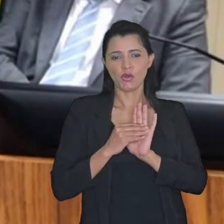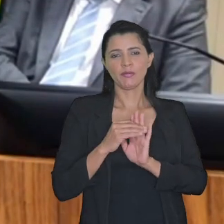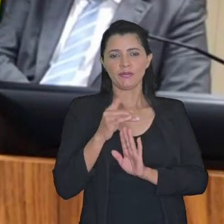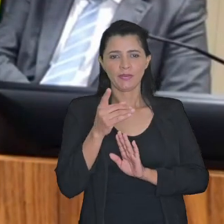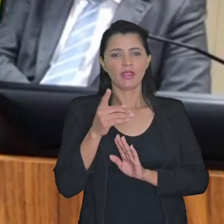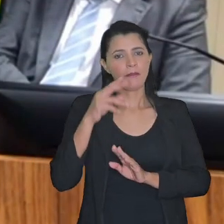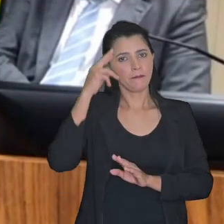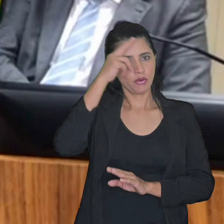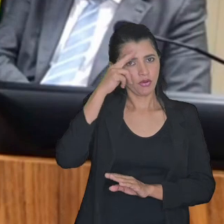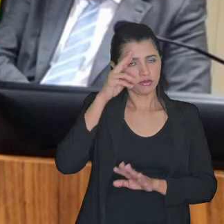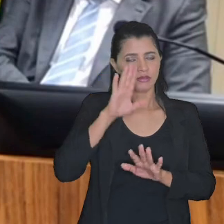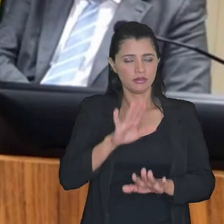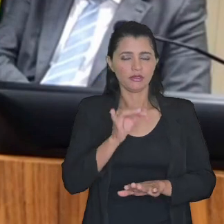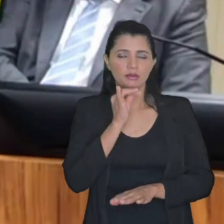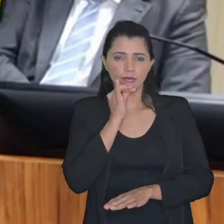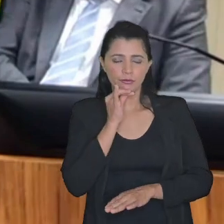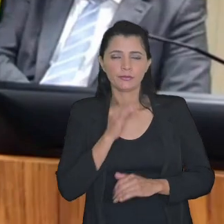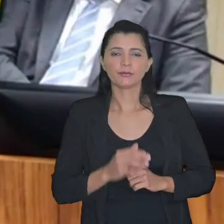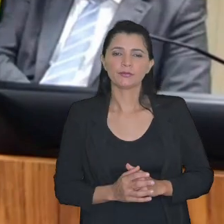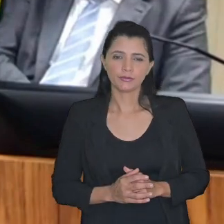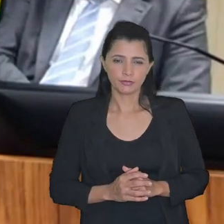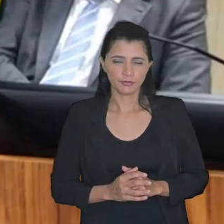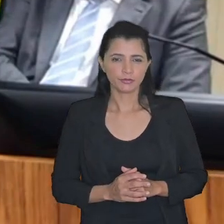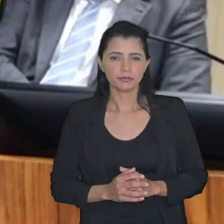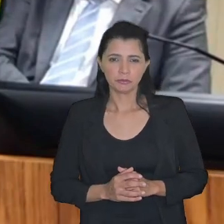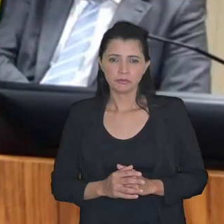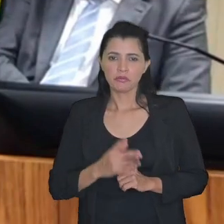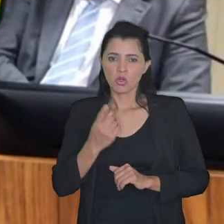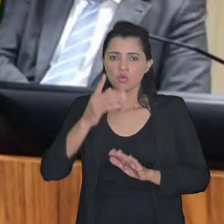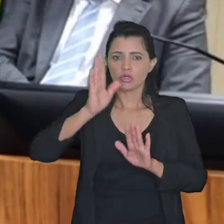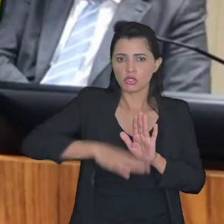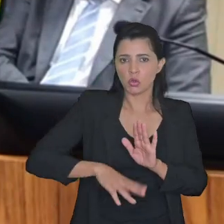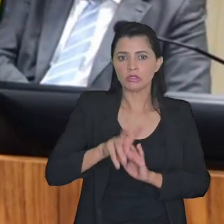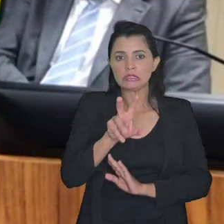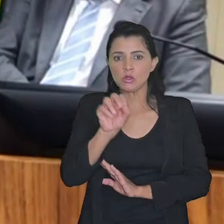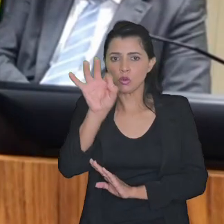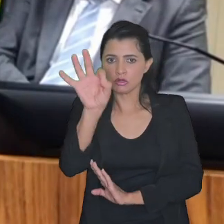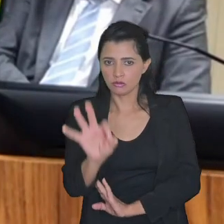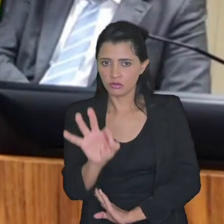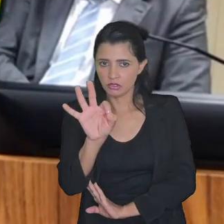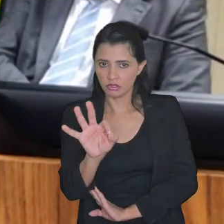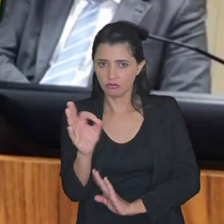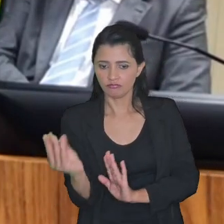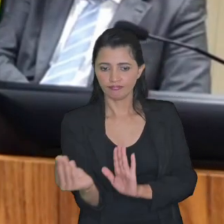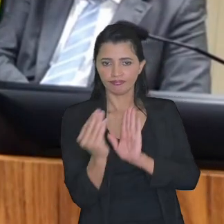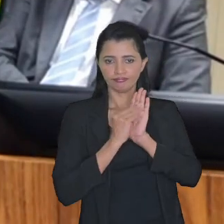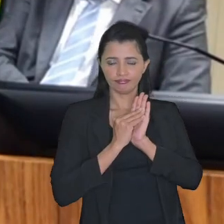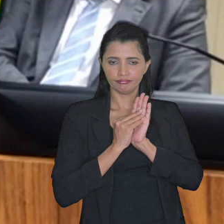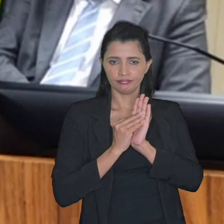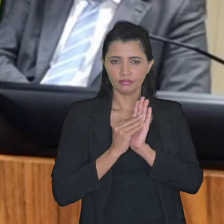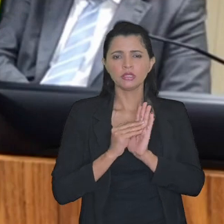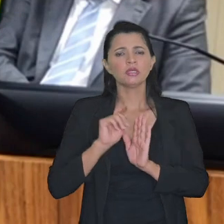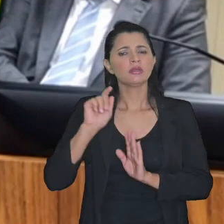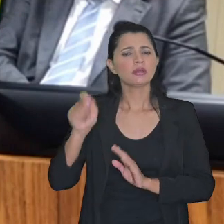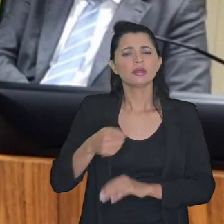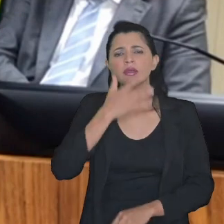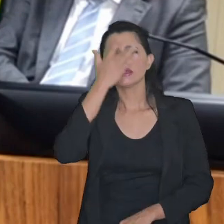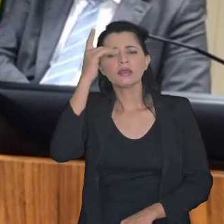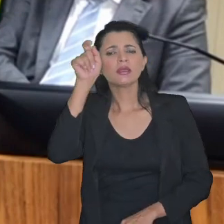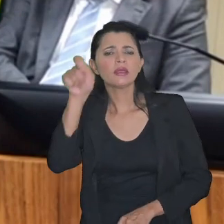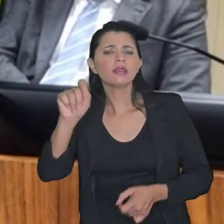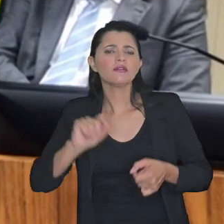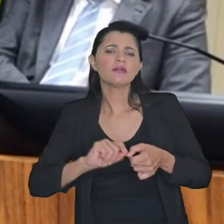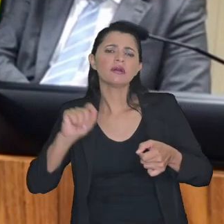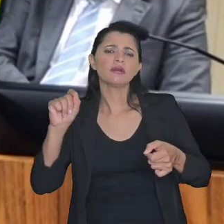é por hipótese um um um um desconto de 50% quem faz